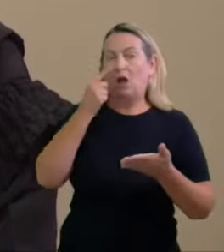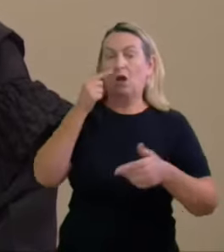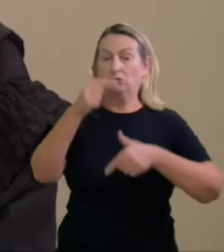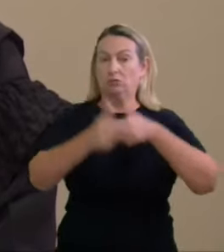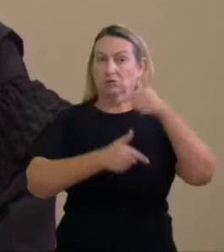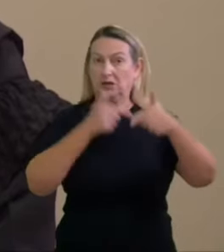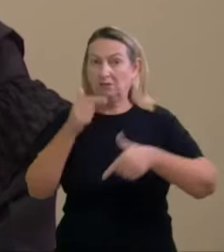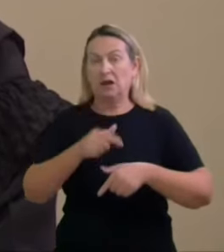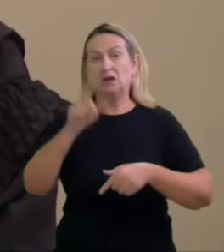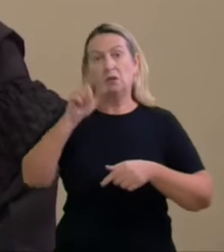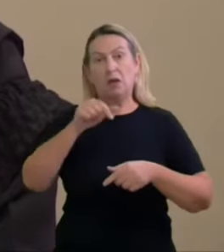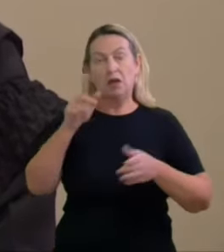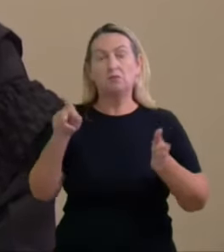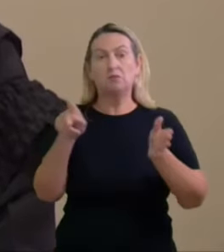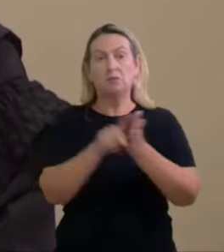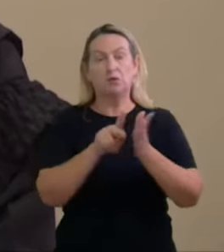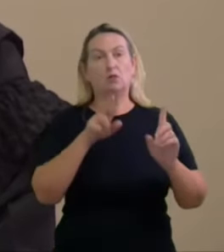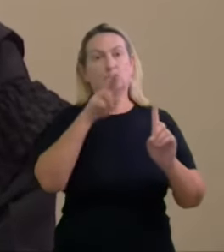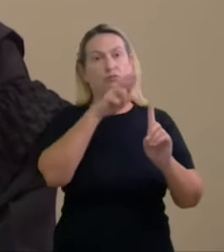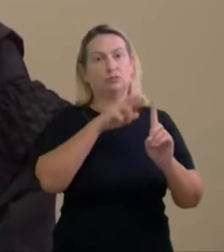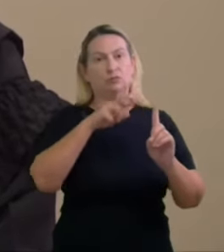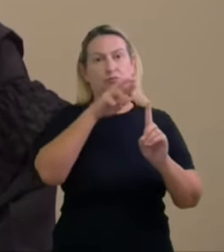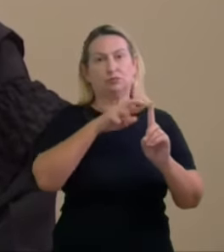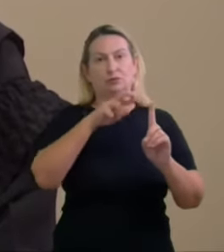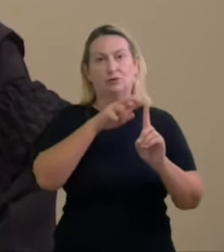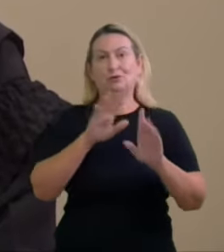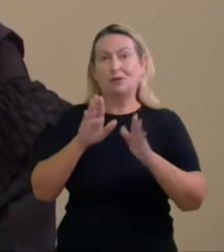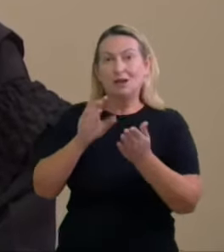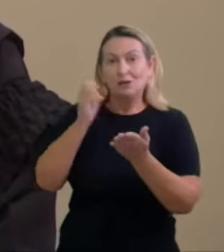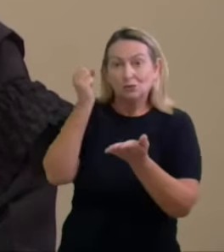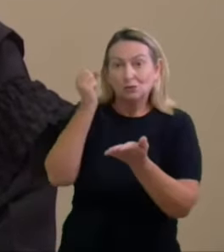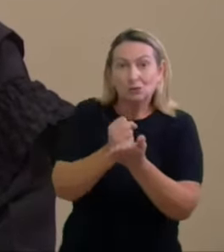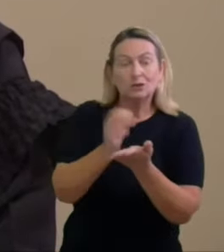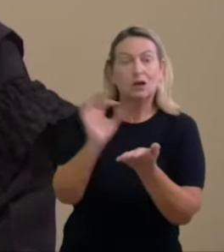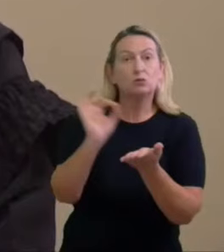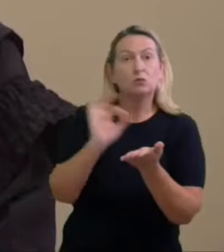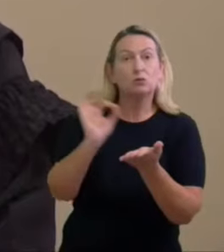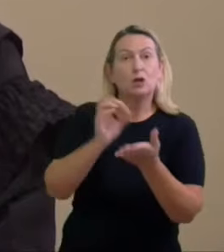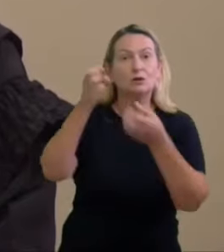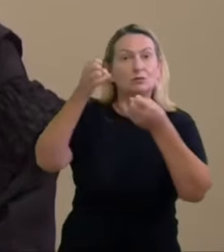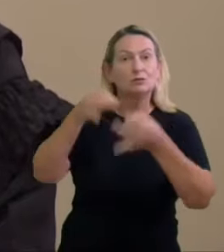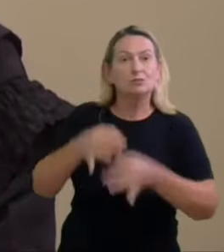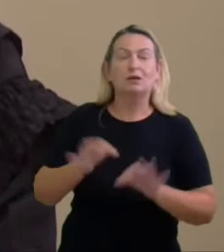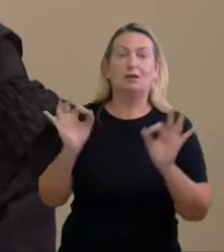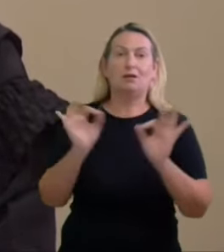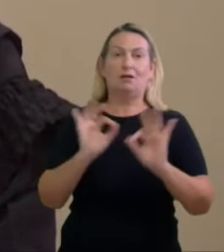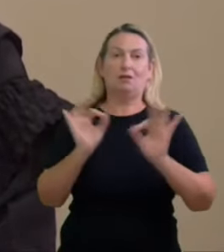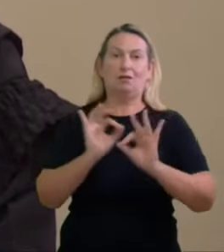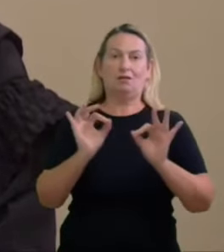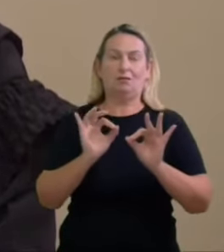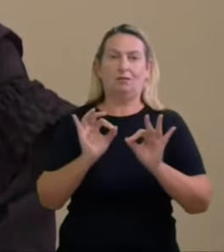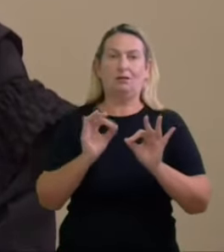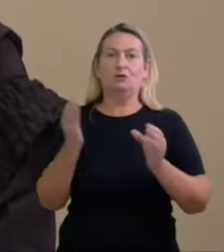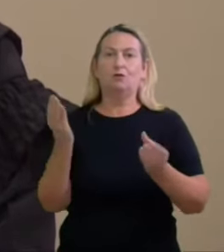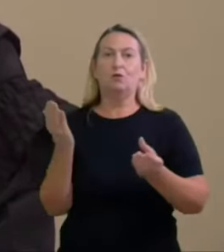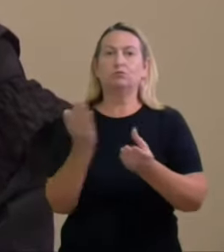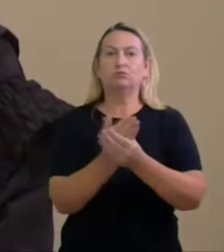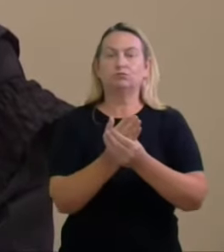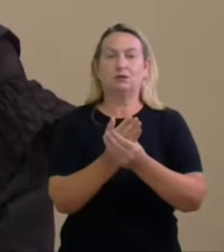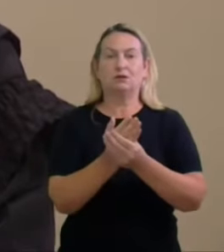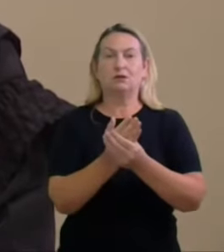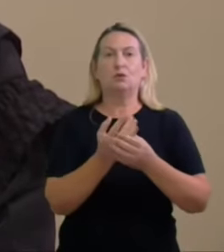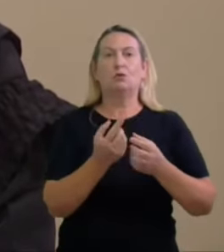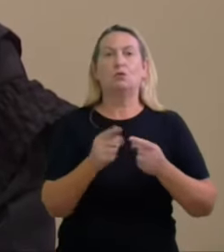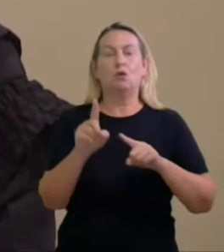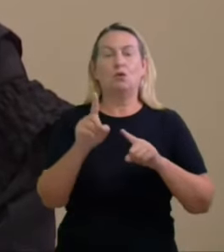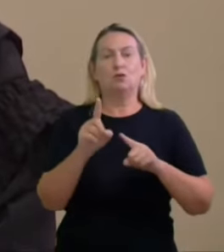investigado quando o ajuste contratual nada dispõe nesse sentido e a demanda não foi ajuizada contra o investigado trata